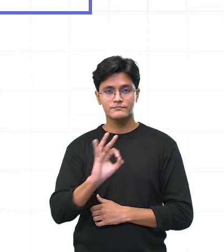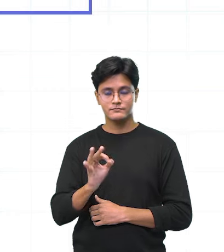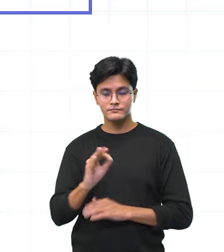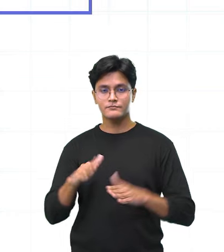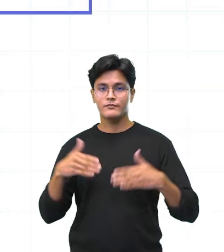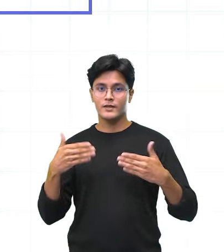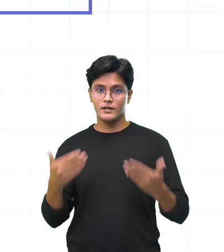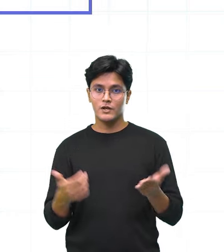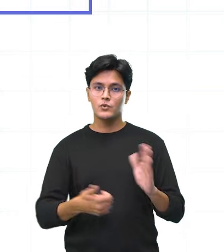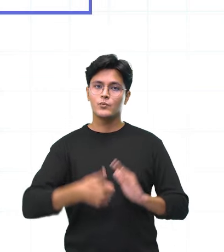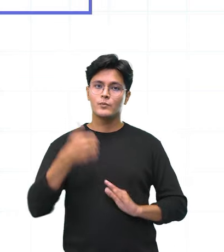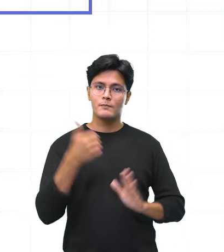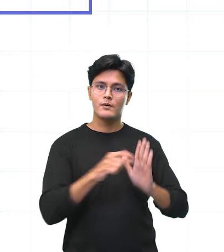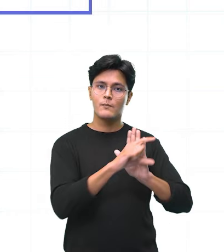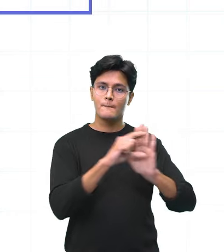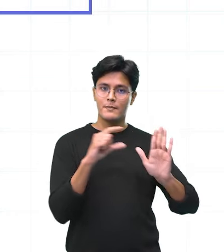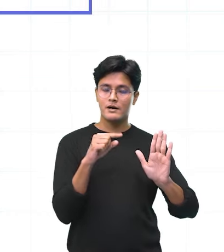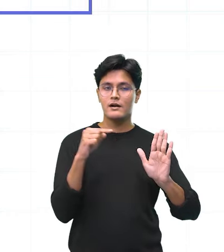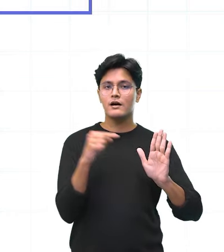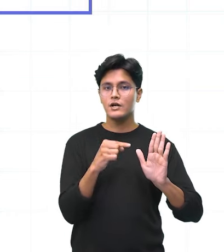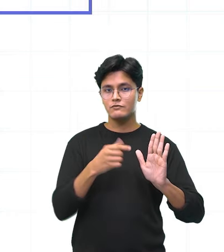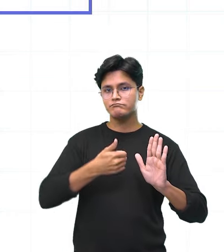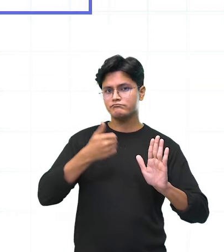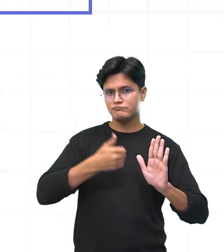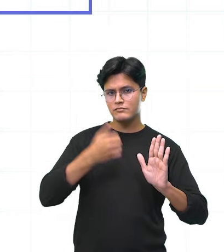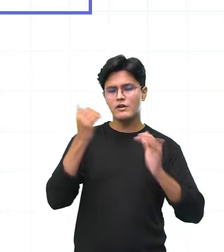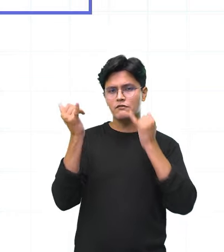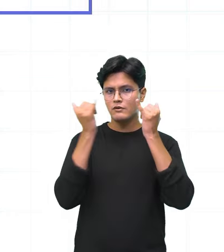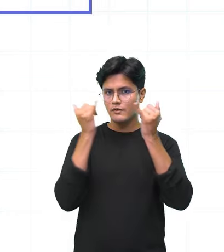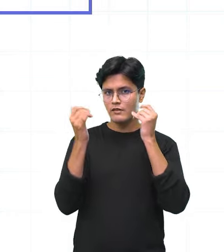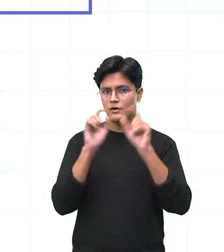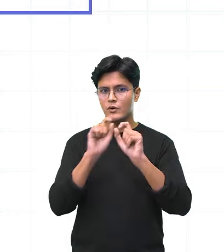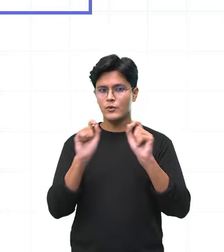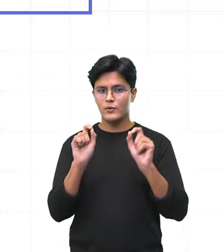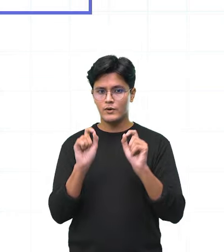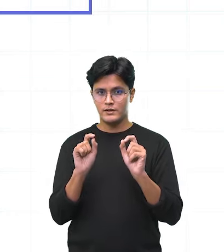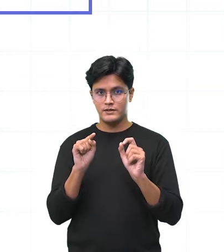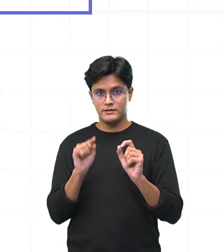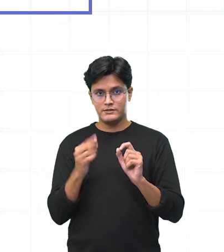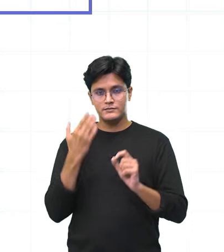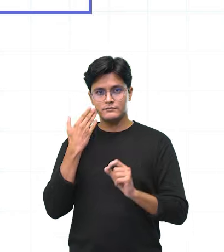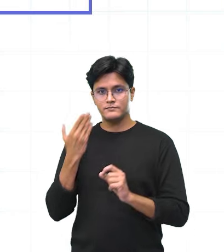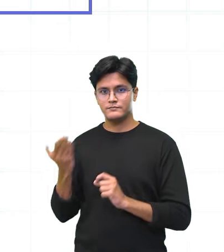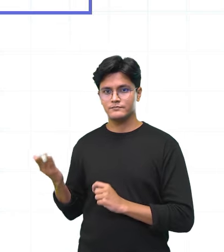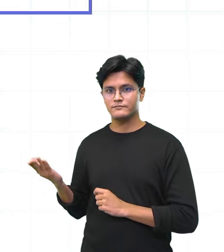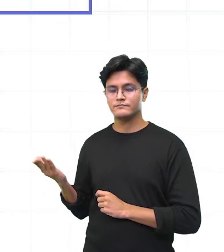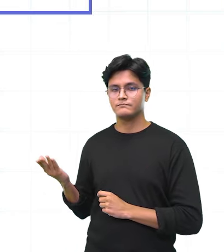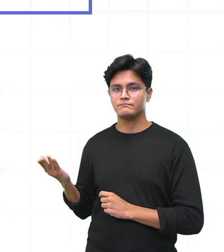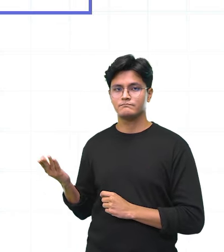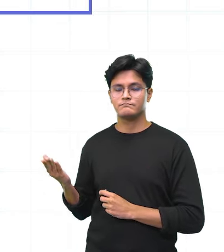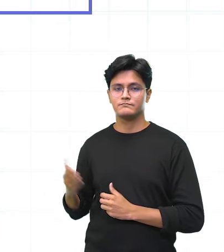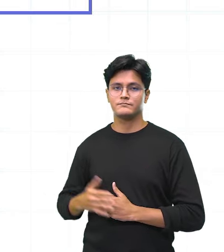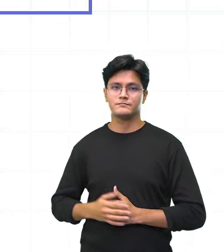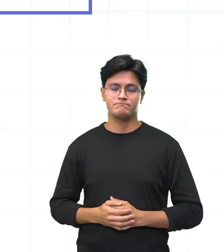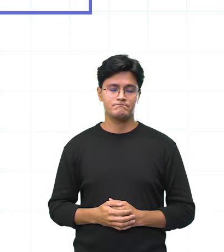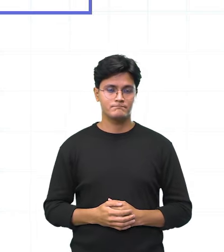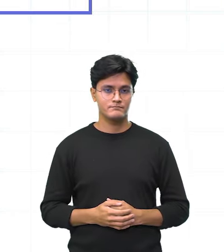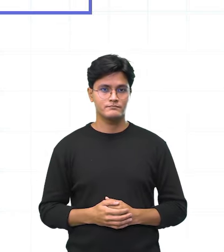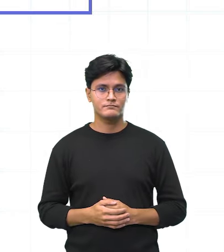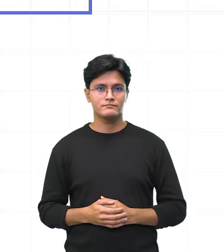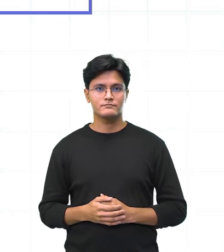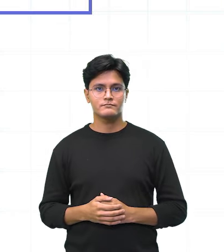lá no nosso primeiro parágrafo, a primeira informação era esta. Esta é a nossa primeira informação, certo?